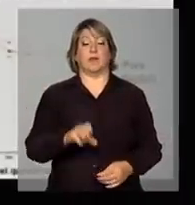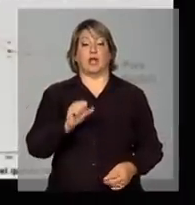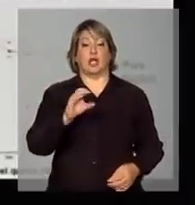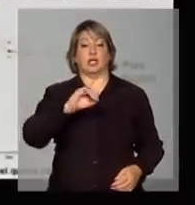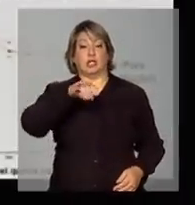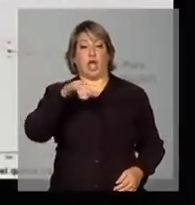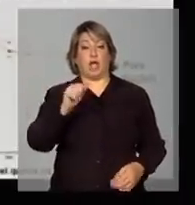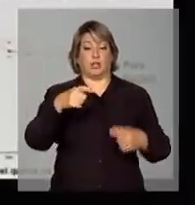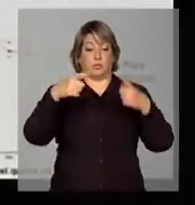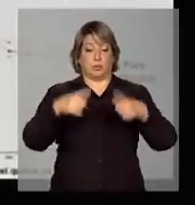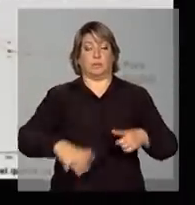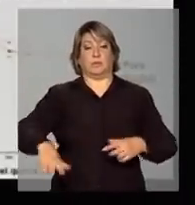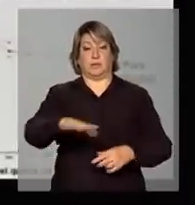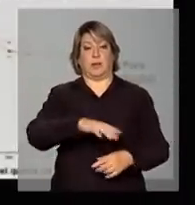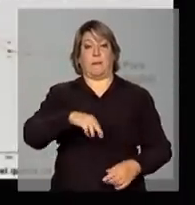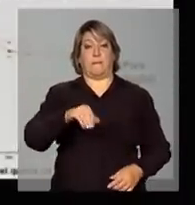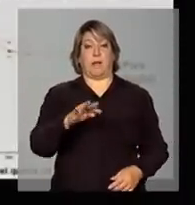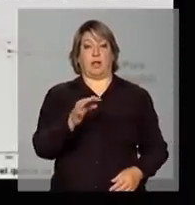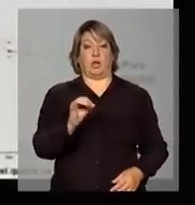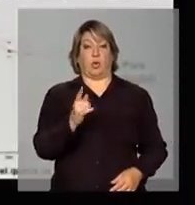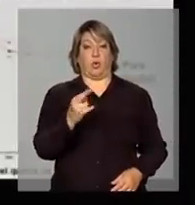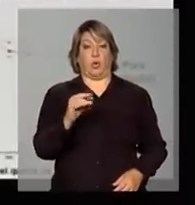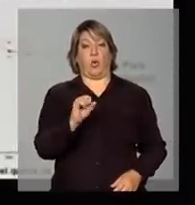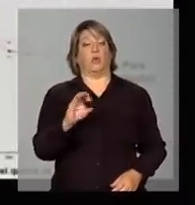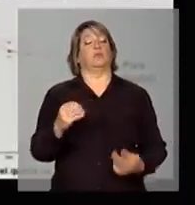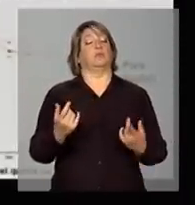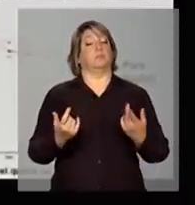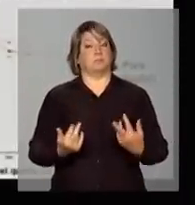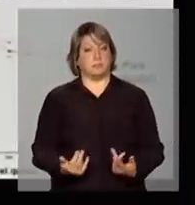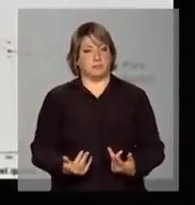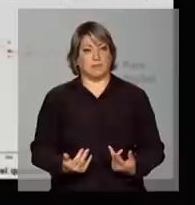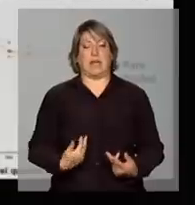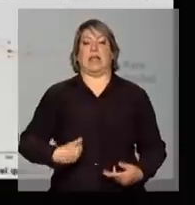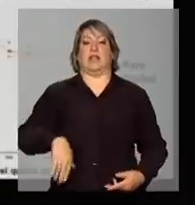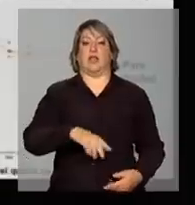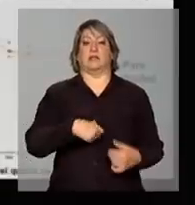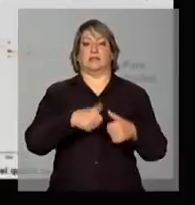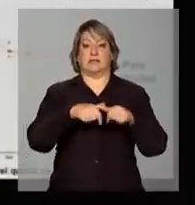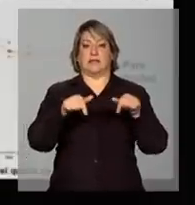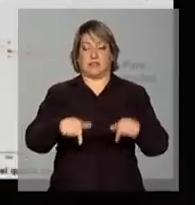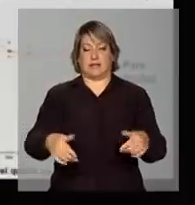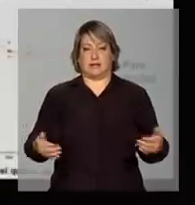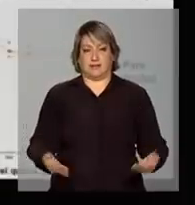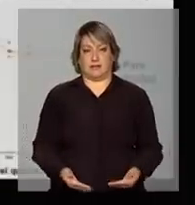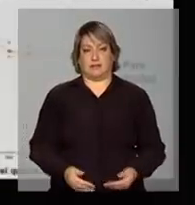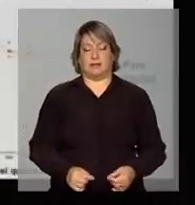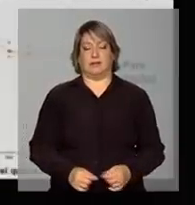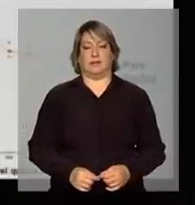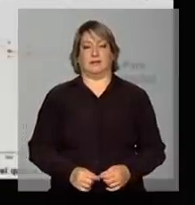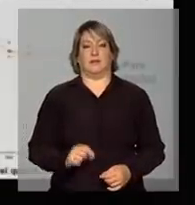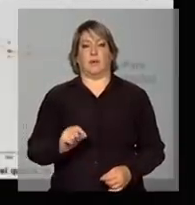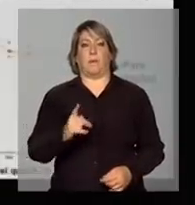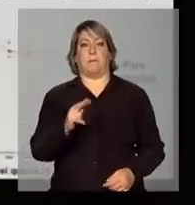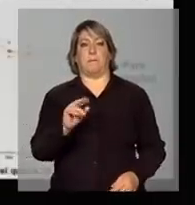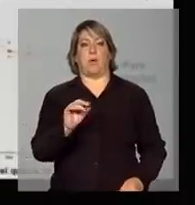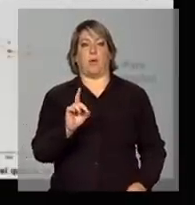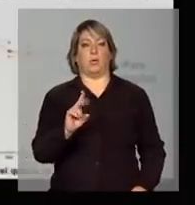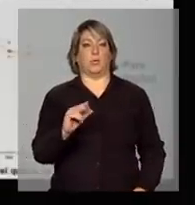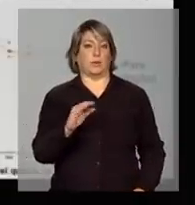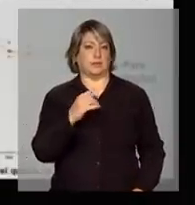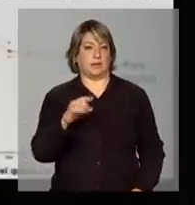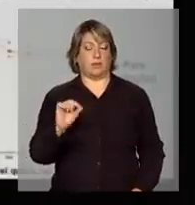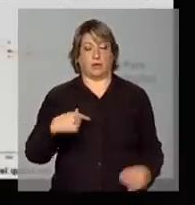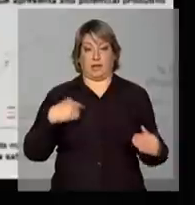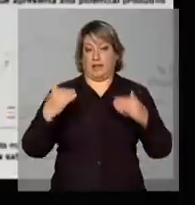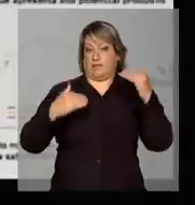no Mato Grosso, também da mesma forma, nós estamos aqui com uma produção, um